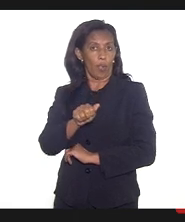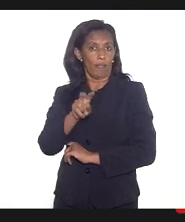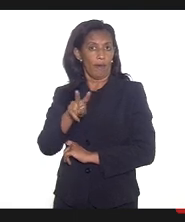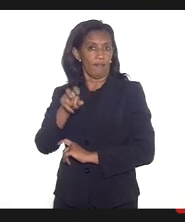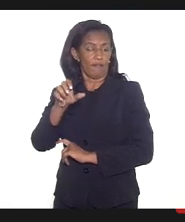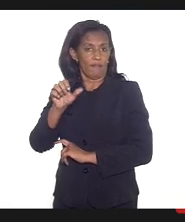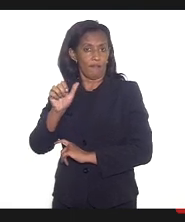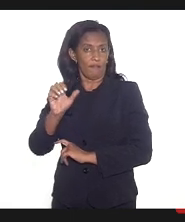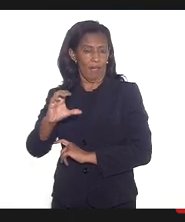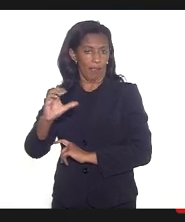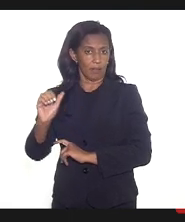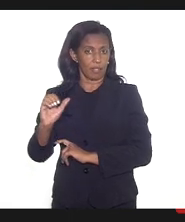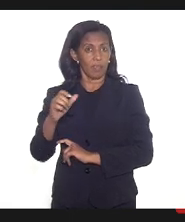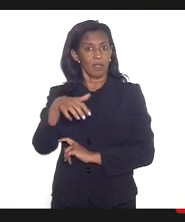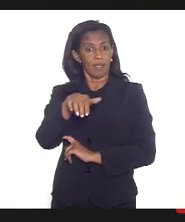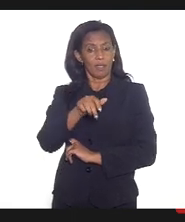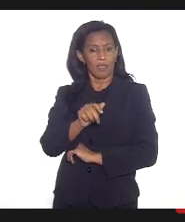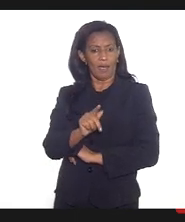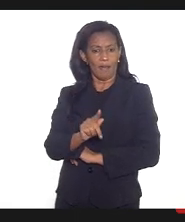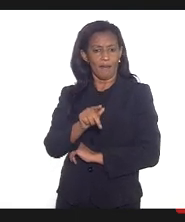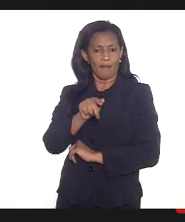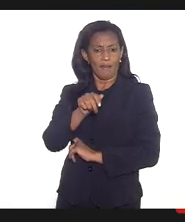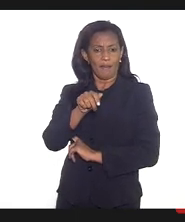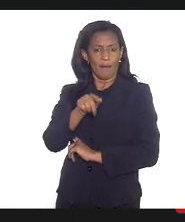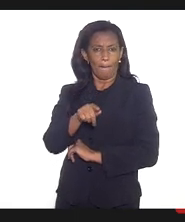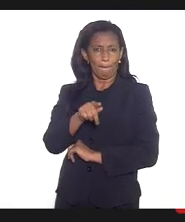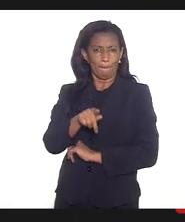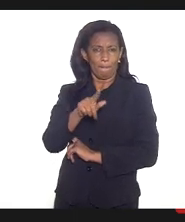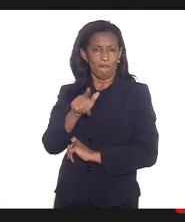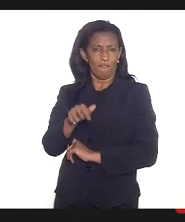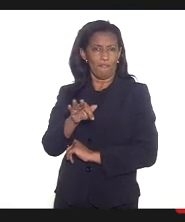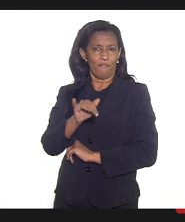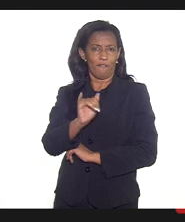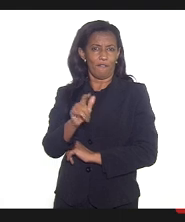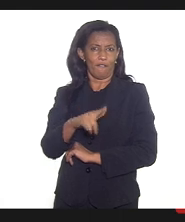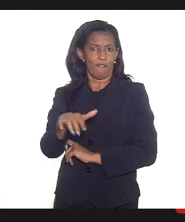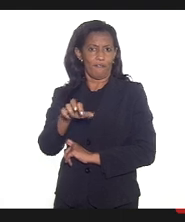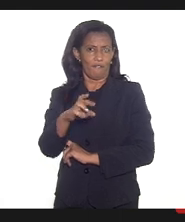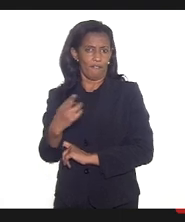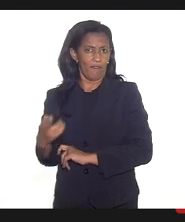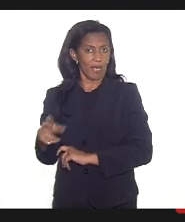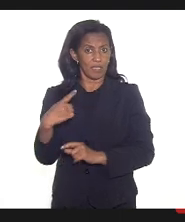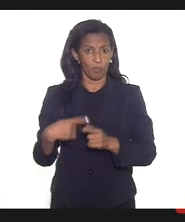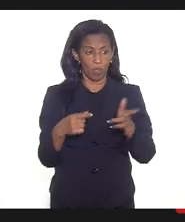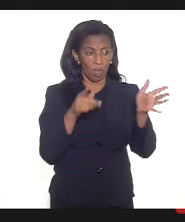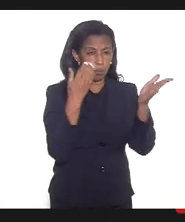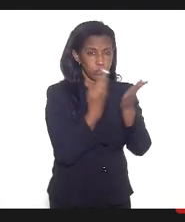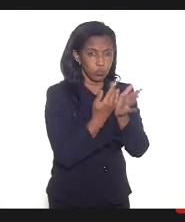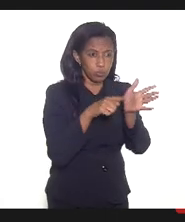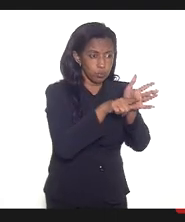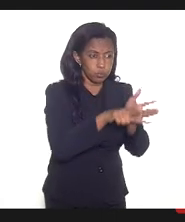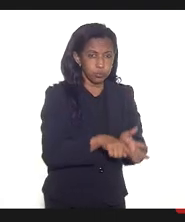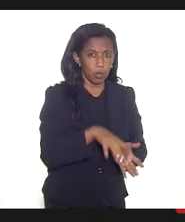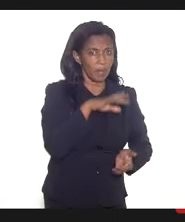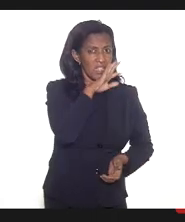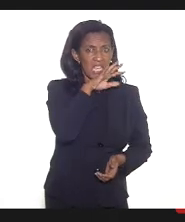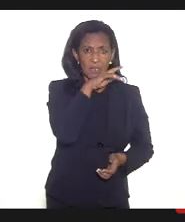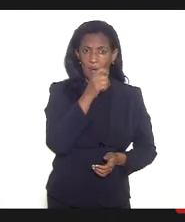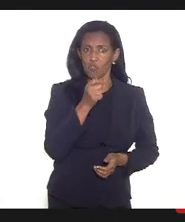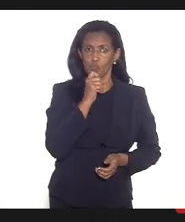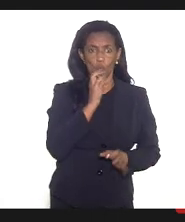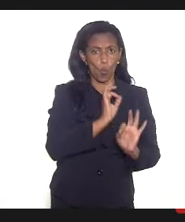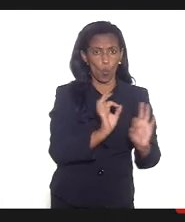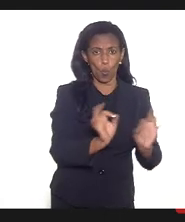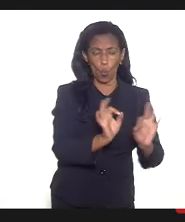Pfizer. Categoria B é porque nos estudos realizados em animais não foram observados efeitos teratogênicos,